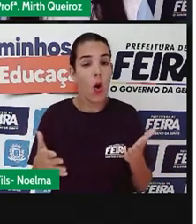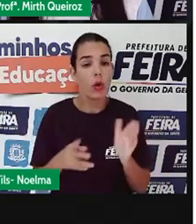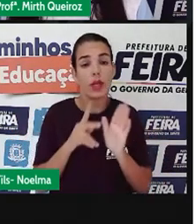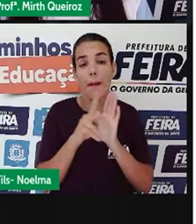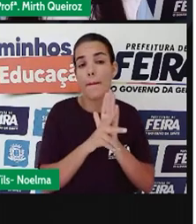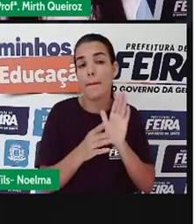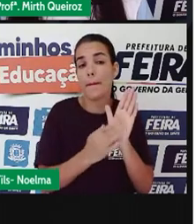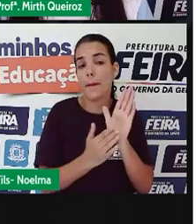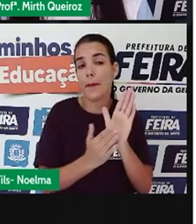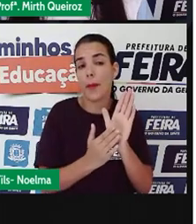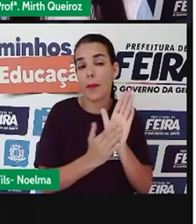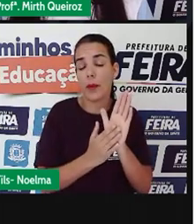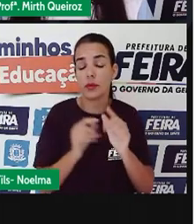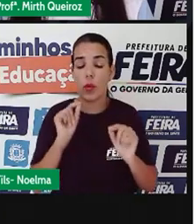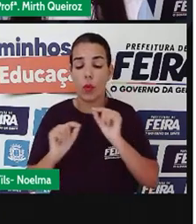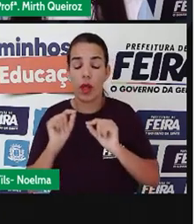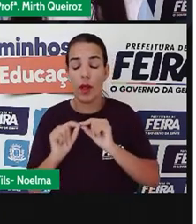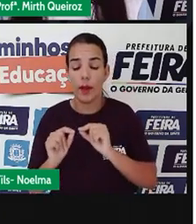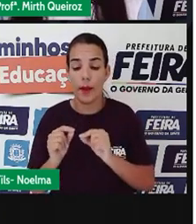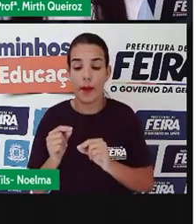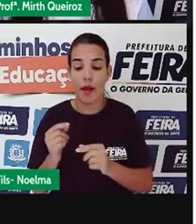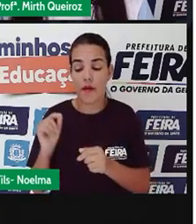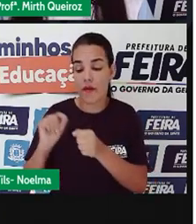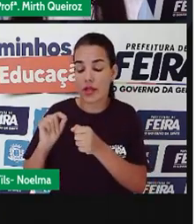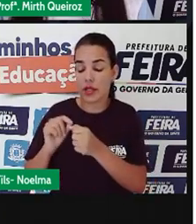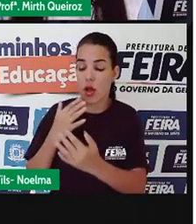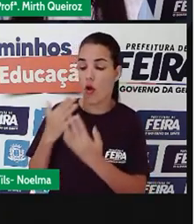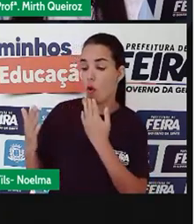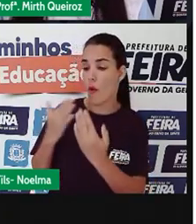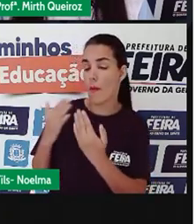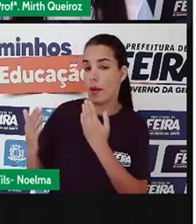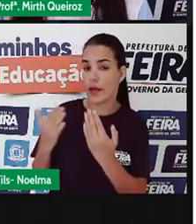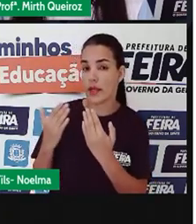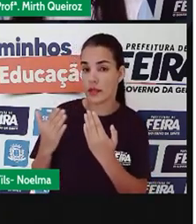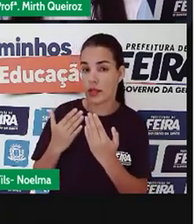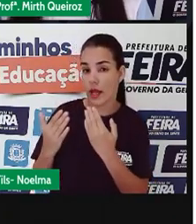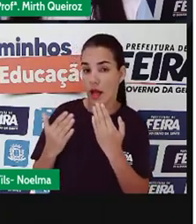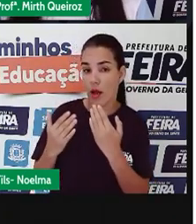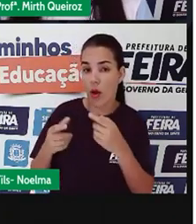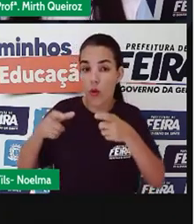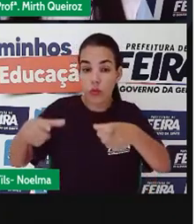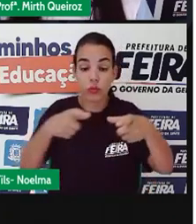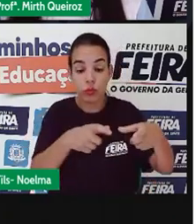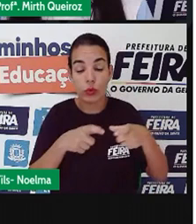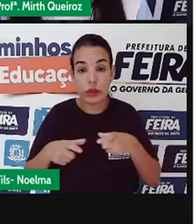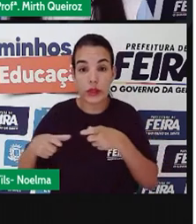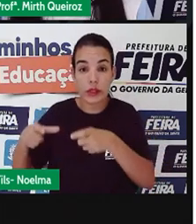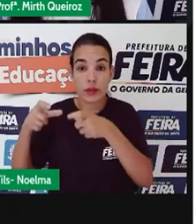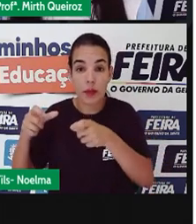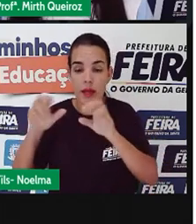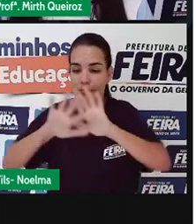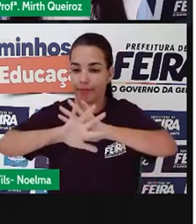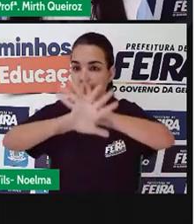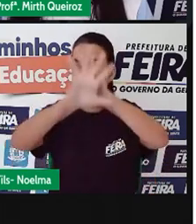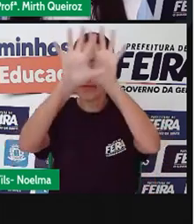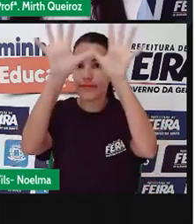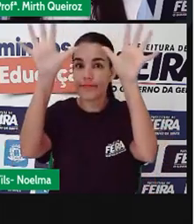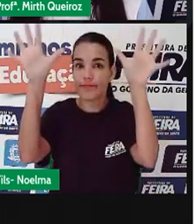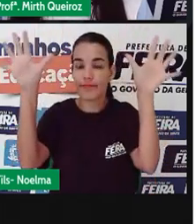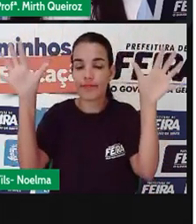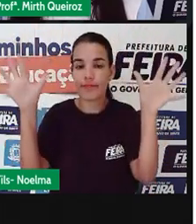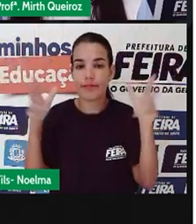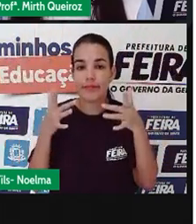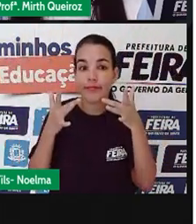fazermos uma comparação de espaços de apreciação das artes plásticas, das galerias de arte, com um